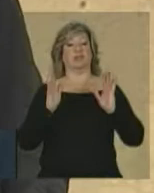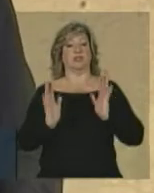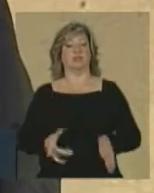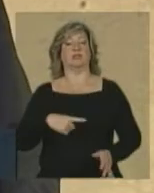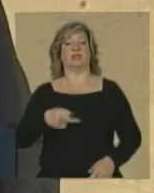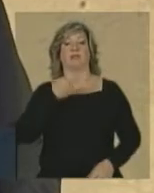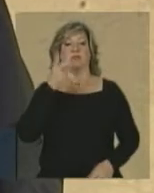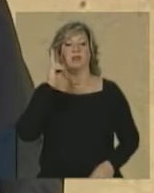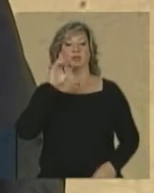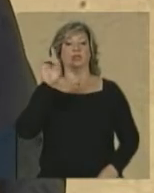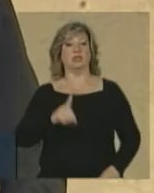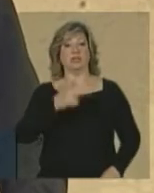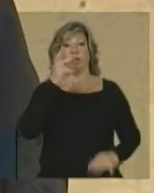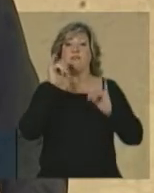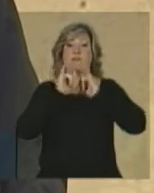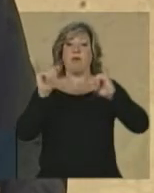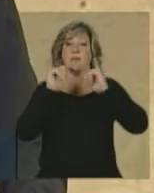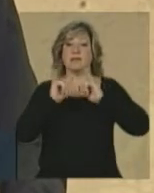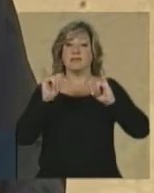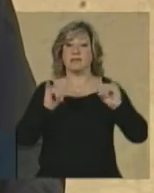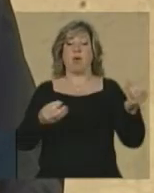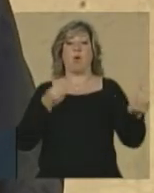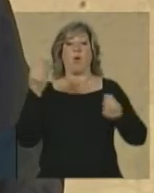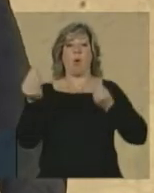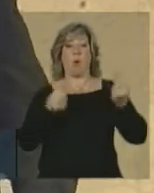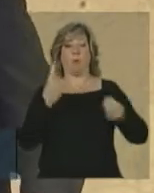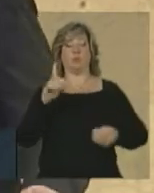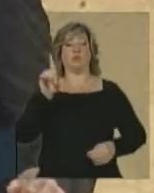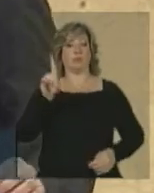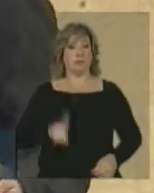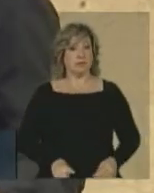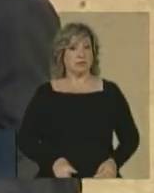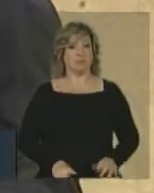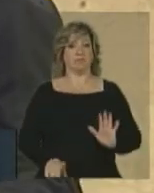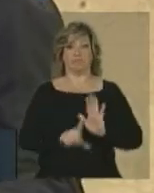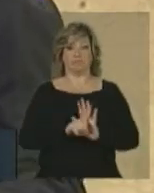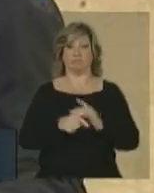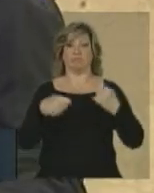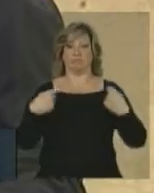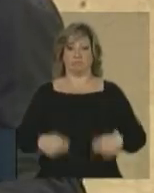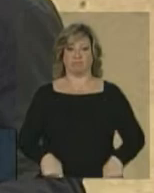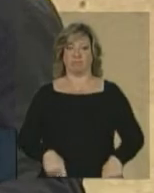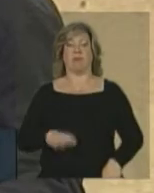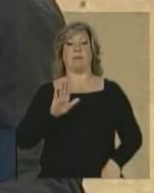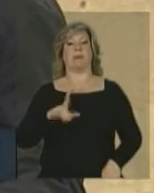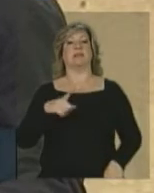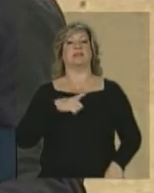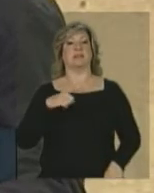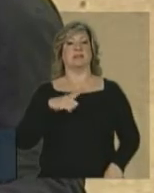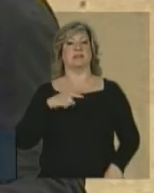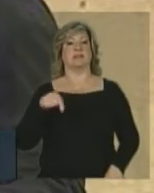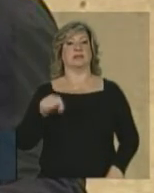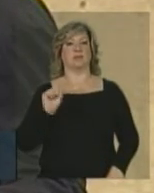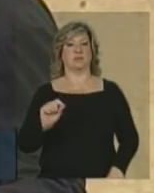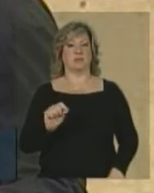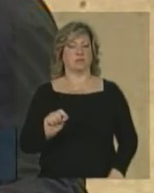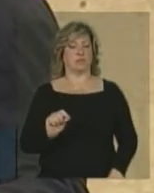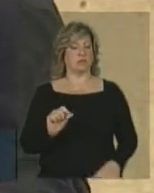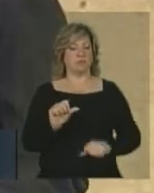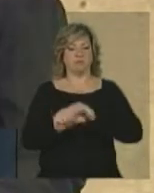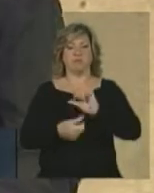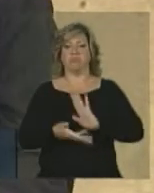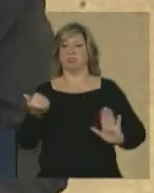direito à informação como um direito constitucional, mas com uma cláusula pétrea, inalterável,